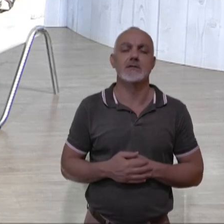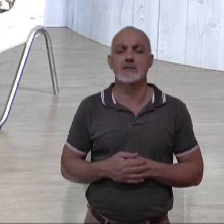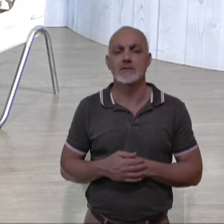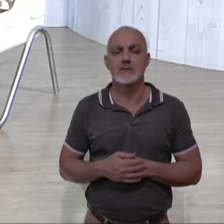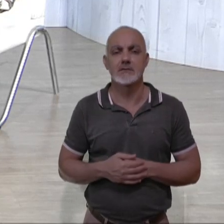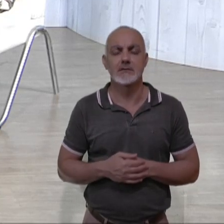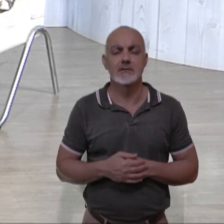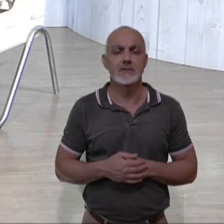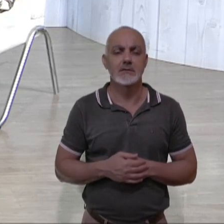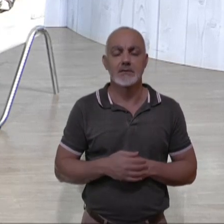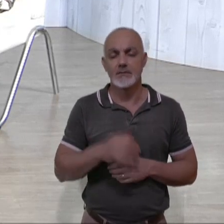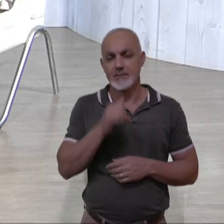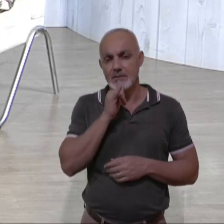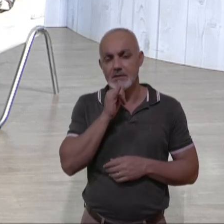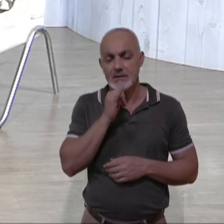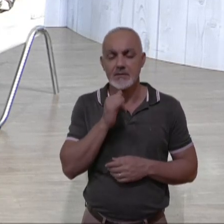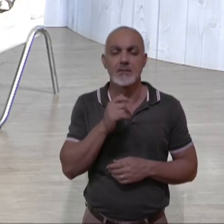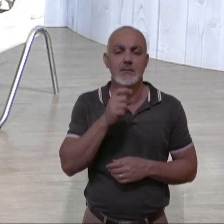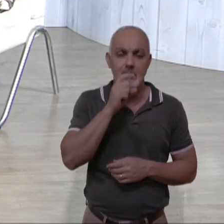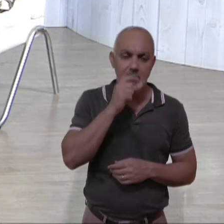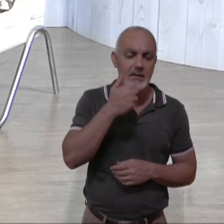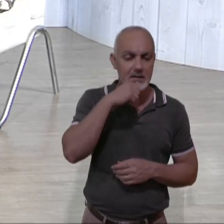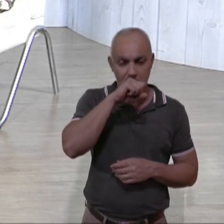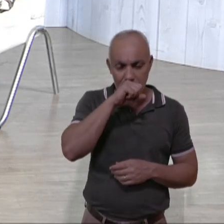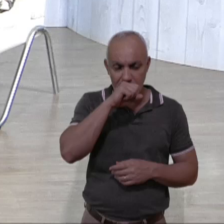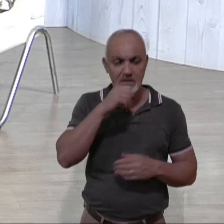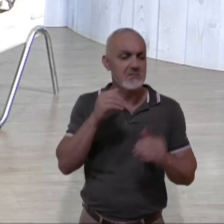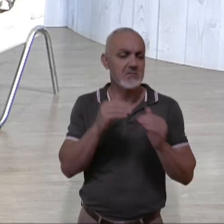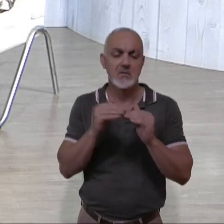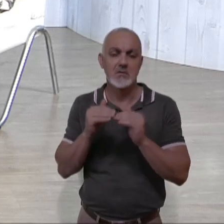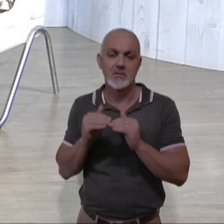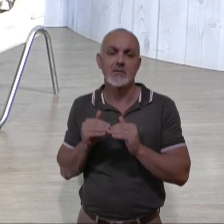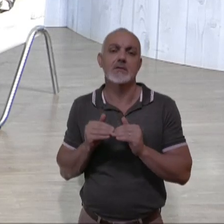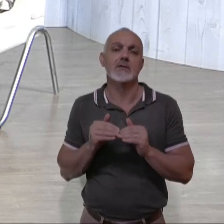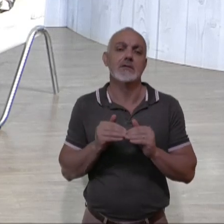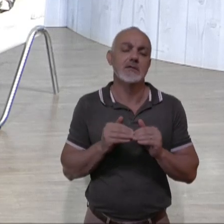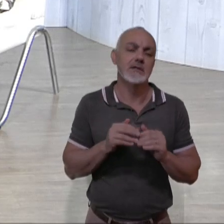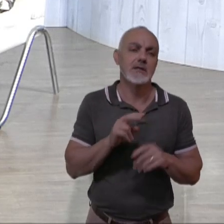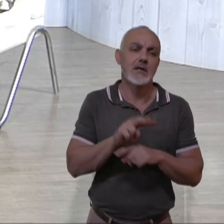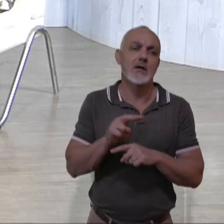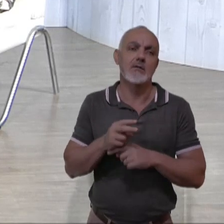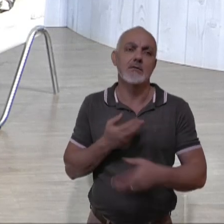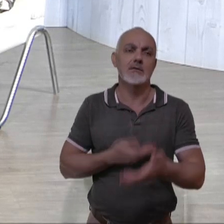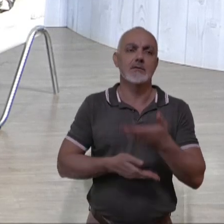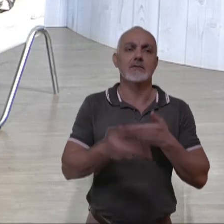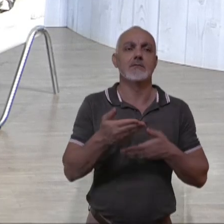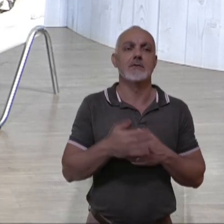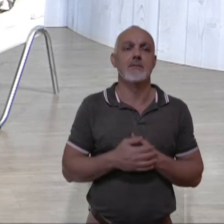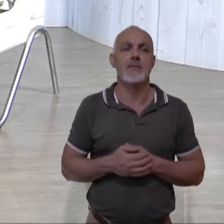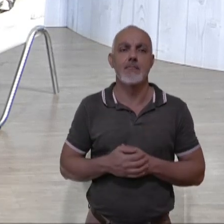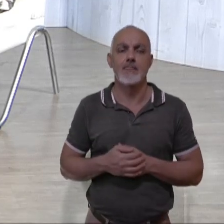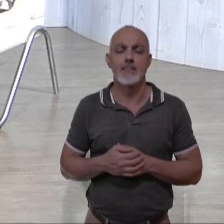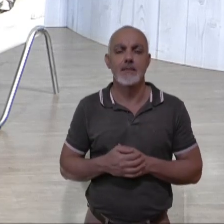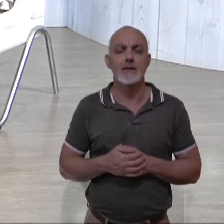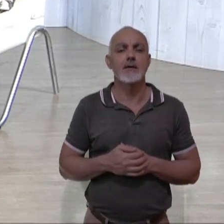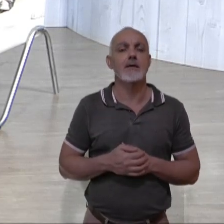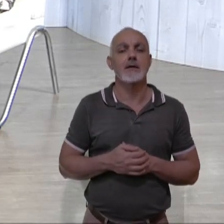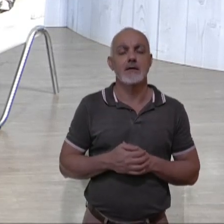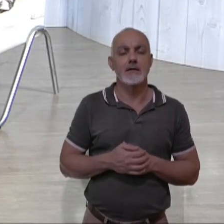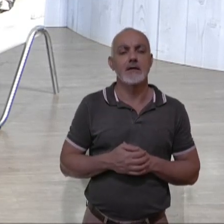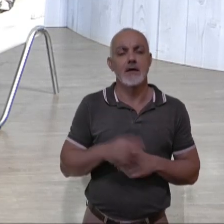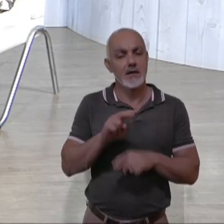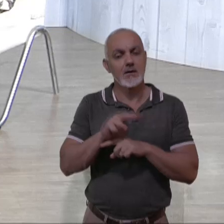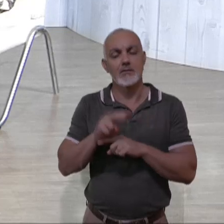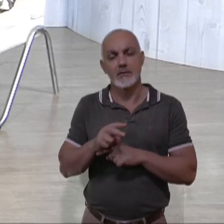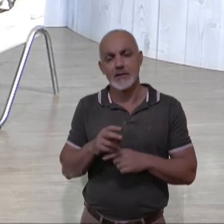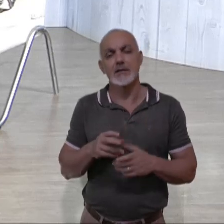Como assim? Por exemplo, o pai e a mãe não entrou no acordo. De ser a guarda compartilhada? É, sem ser a guarda compartilhada. Não, vai ser a guarda unilateral. Ah,